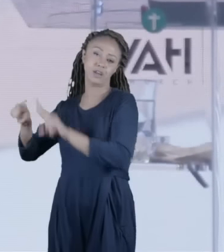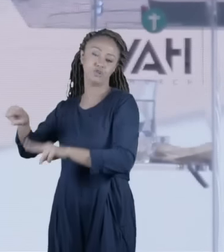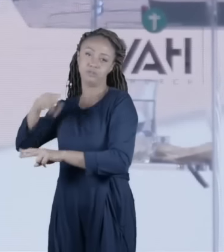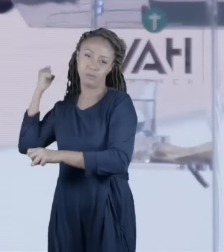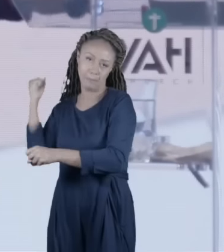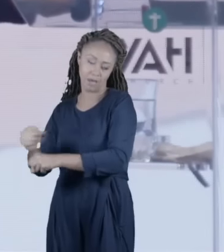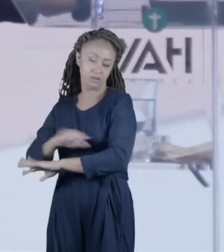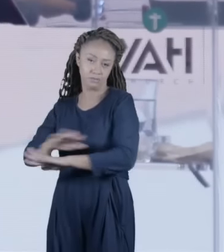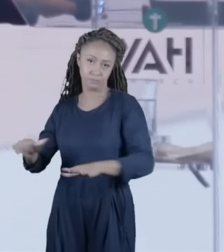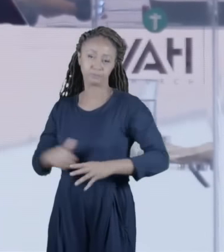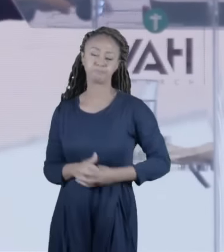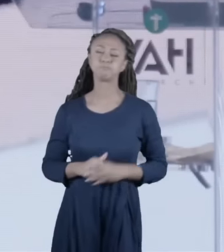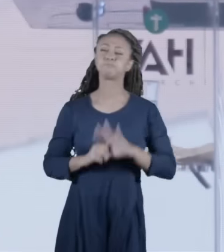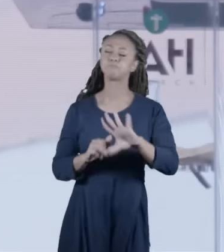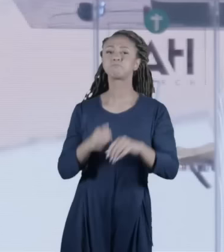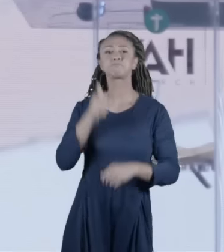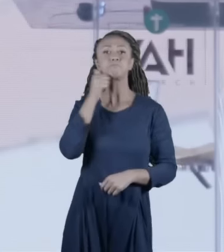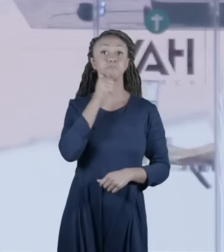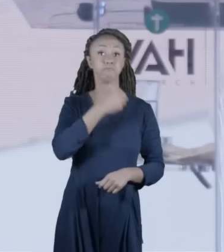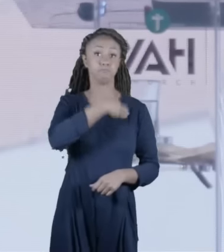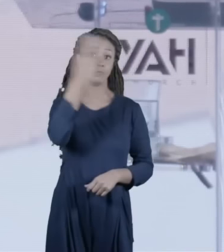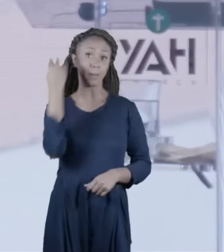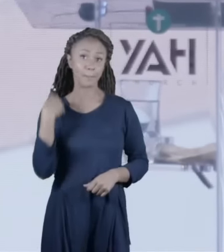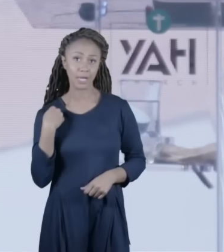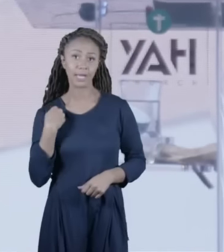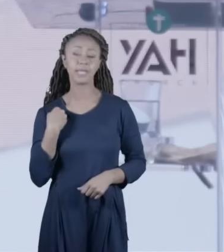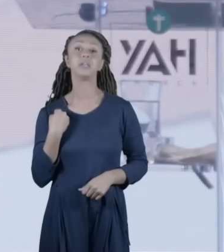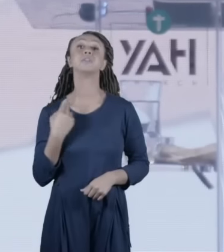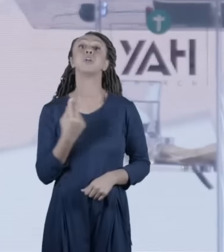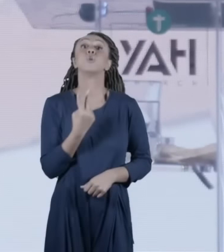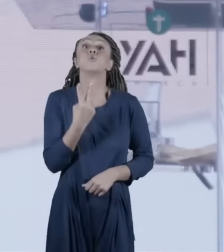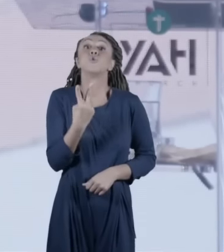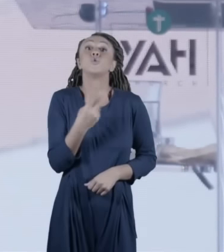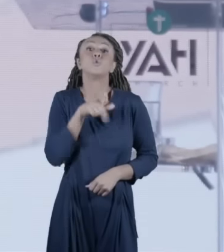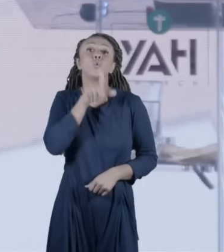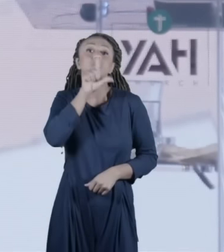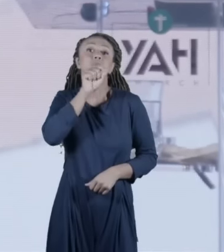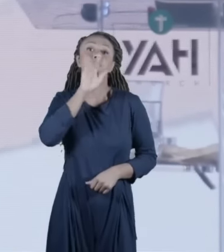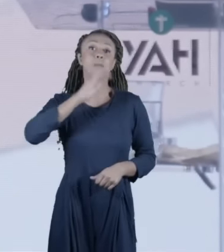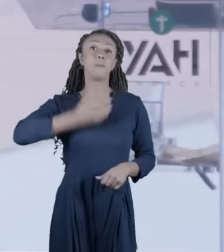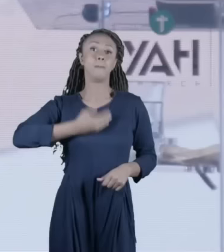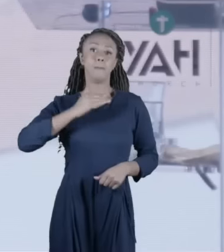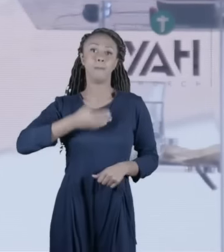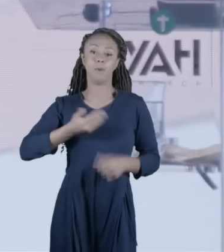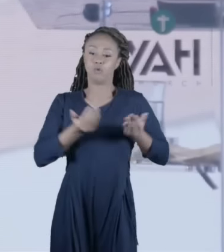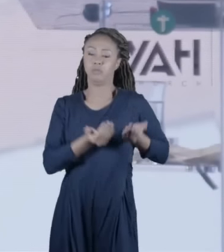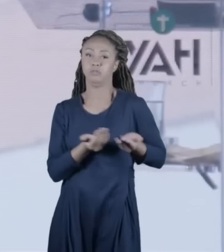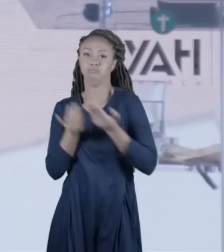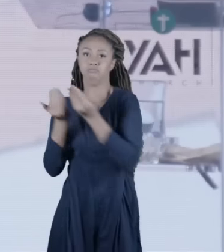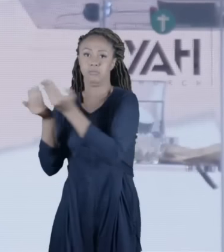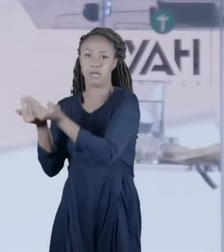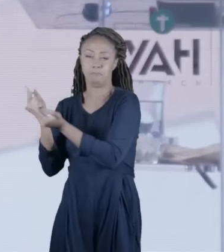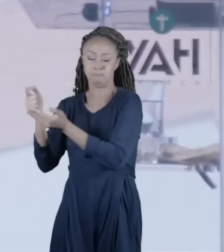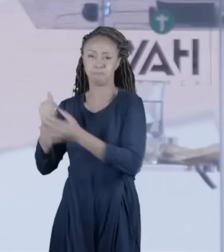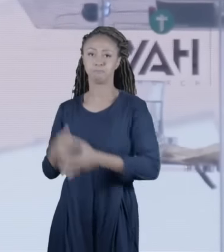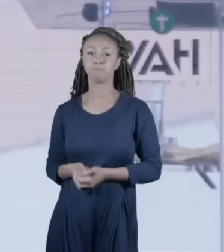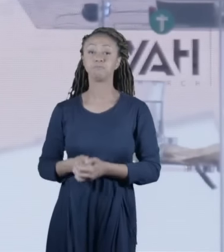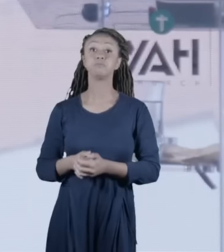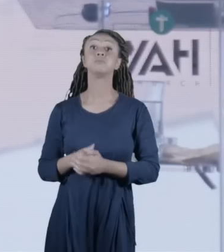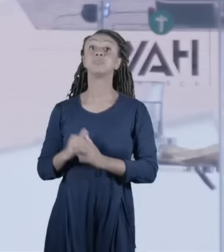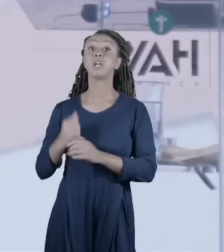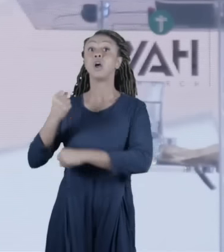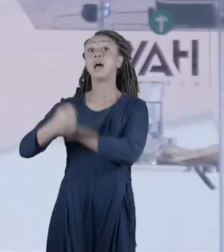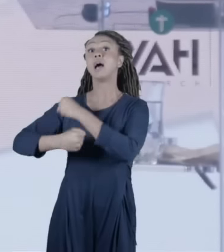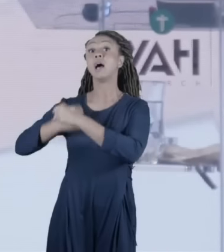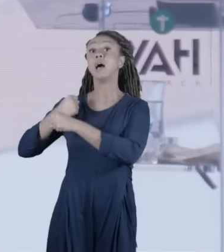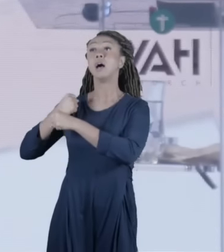feito. No caso, Maria vai entregar duas pombinhas ao Templo de Jerusalém. O Templo foi destruído no ano